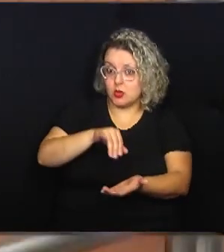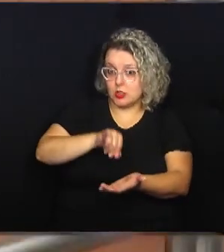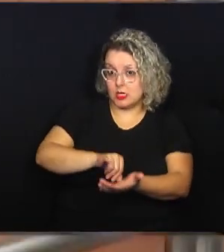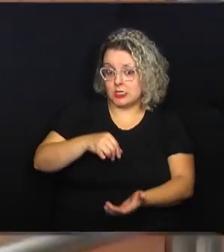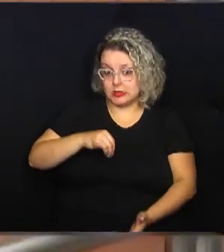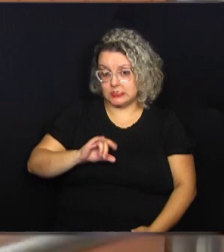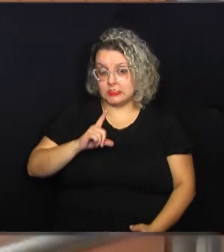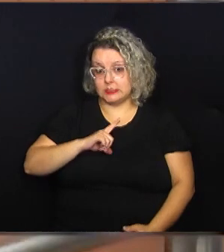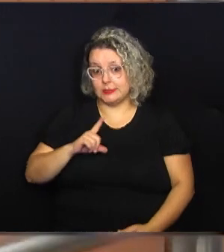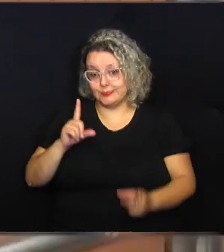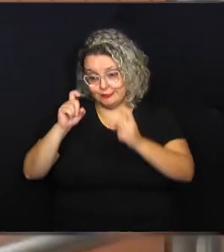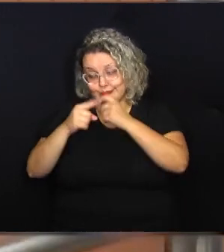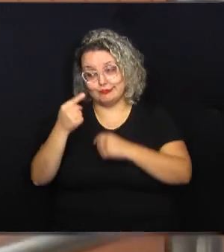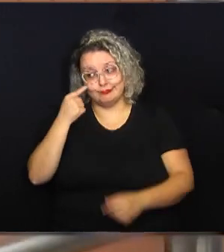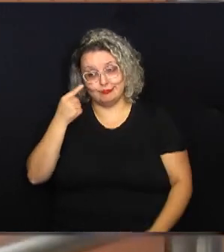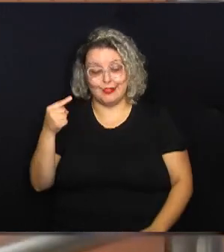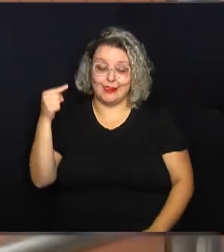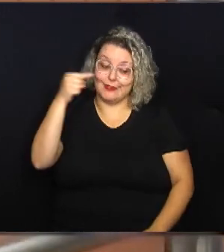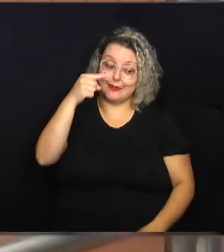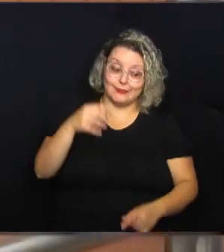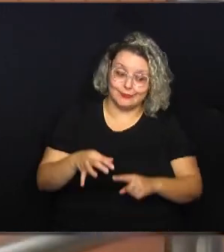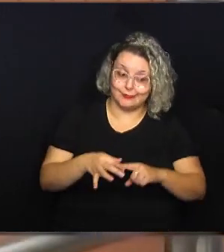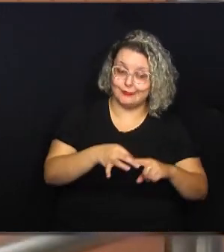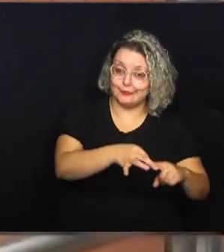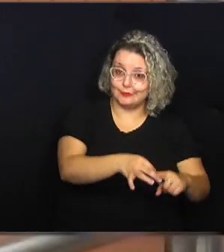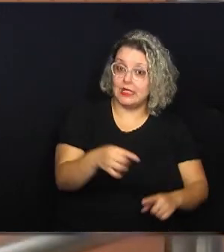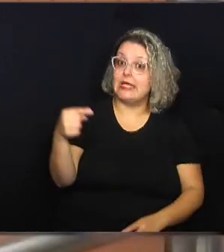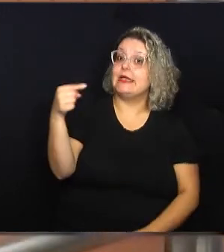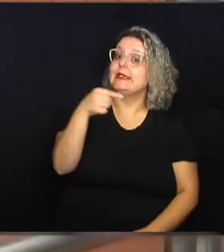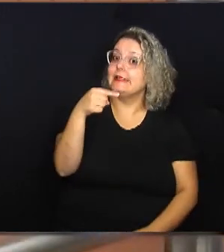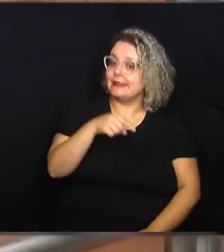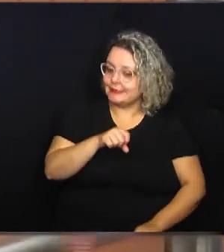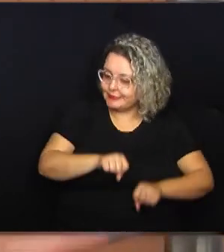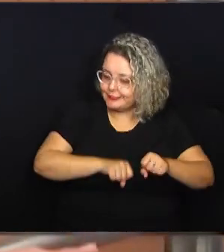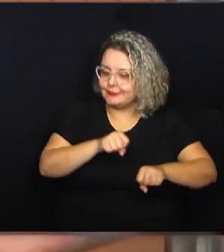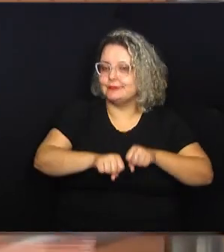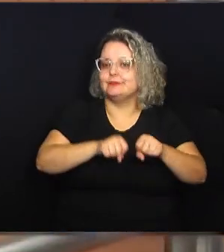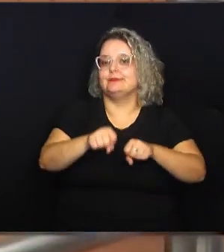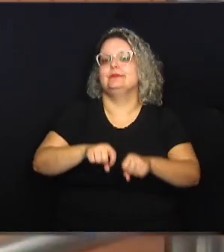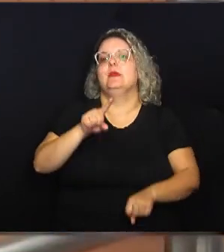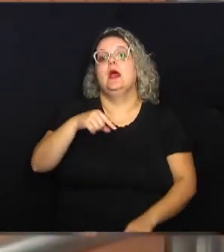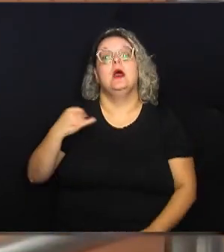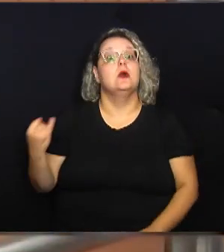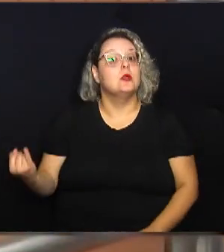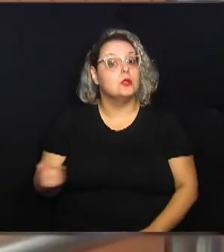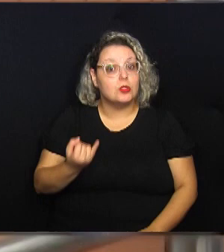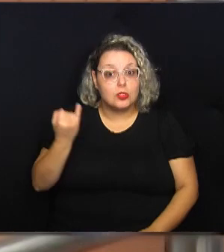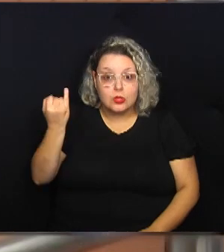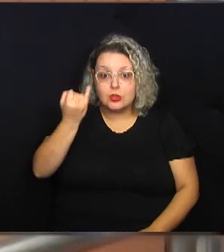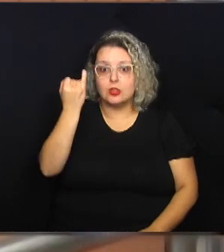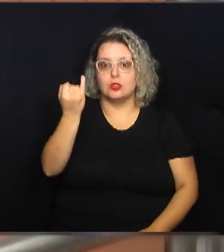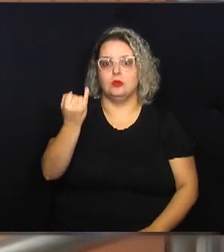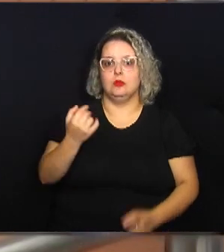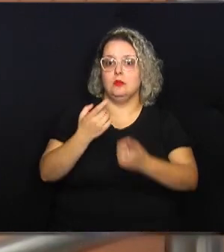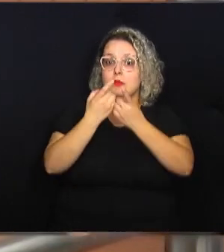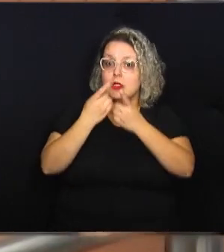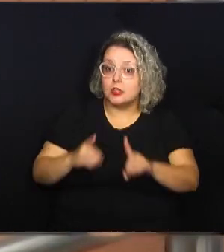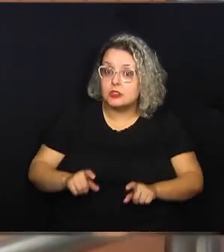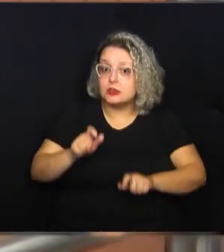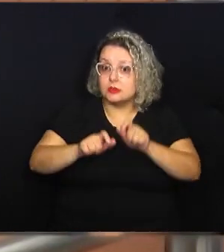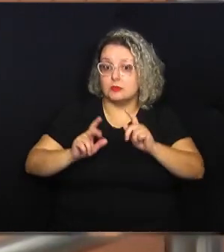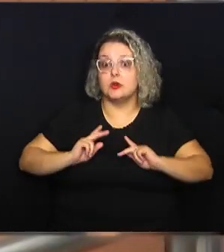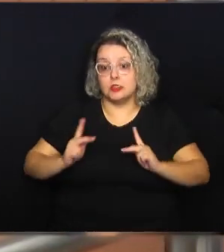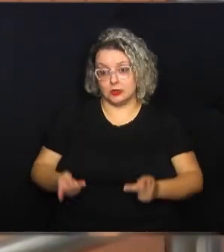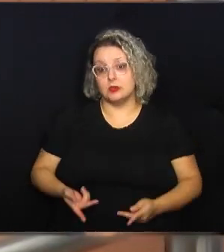ou na região central a gente tem dificuldade, imagina lá na periferia. E é lá onde a bicicleta é fundamental para